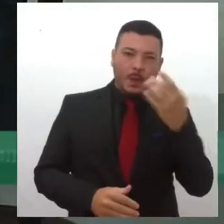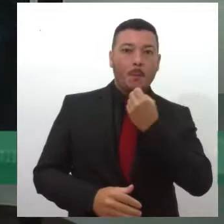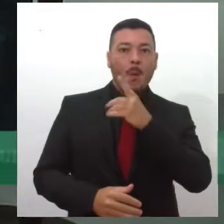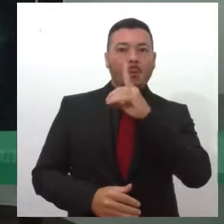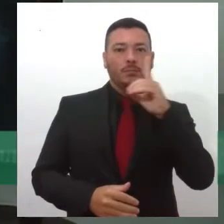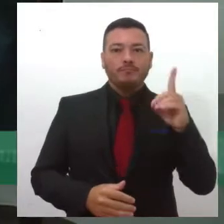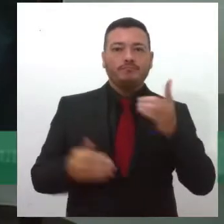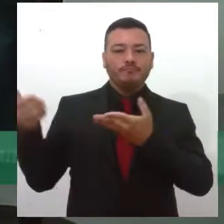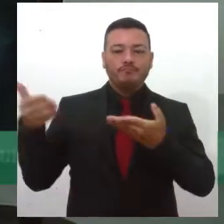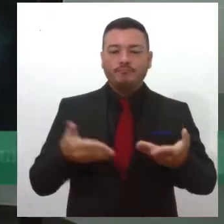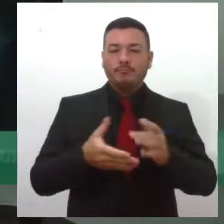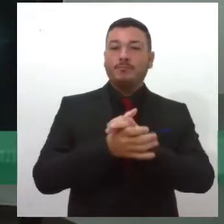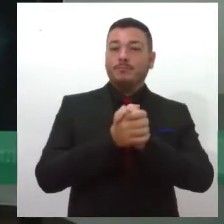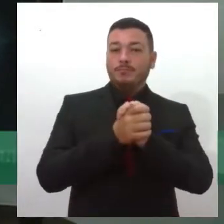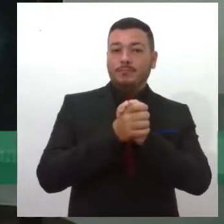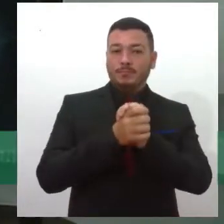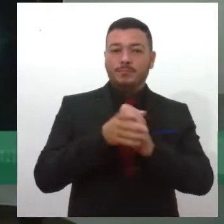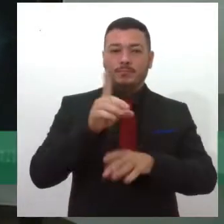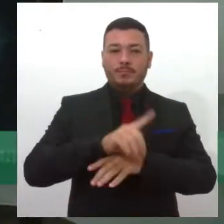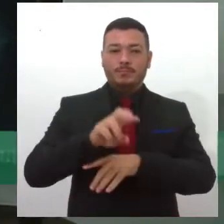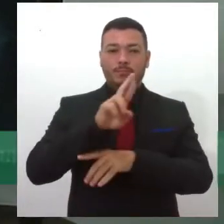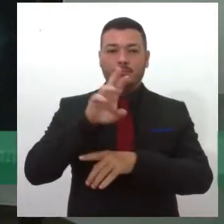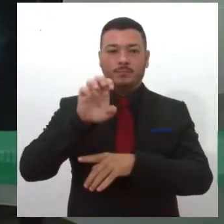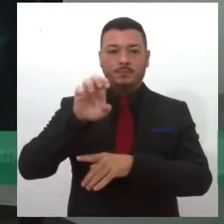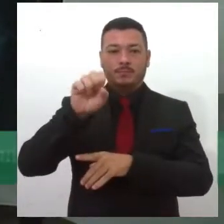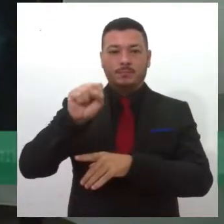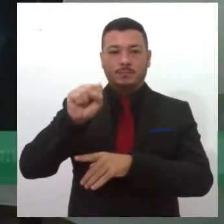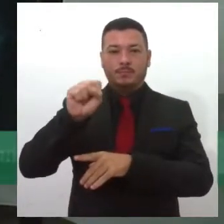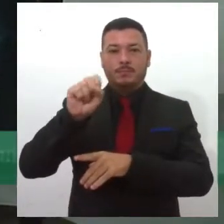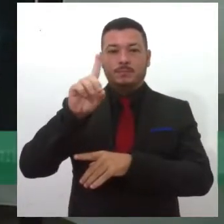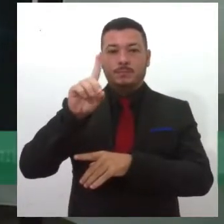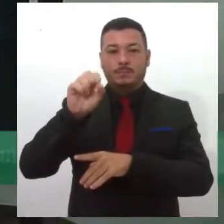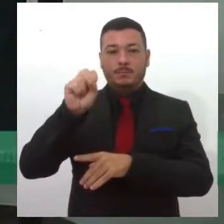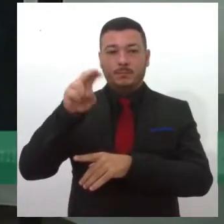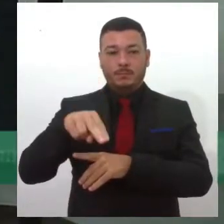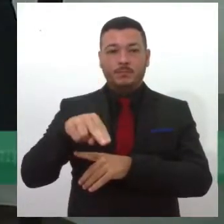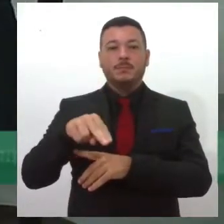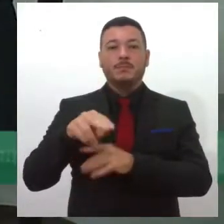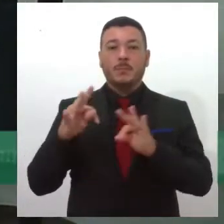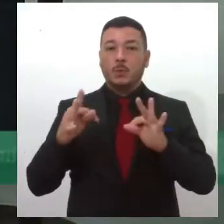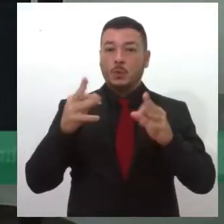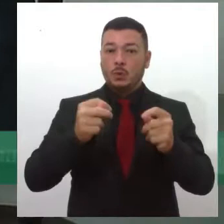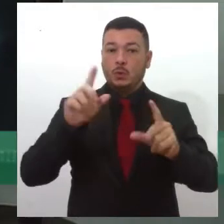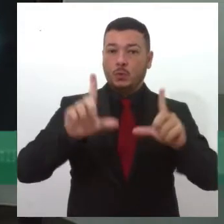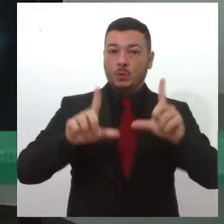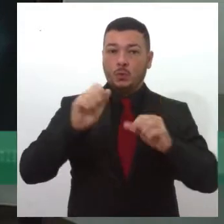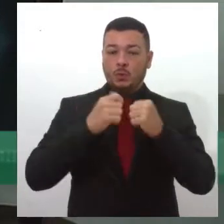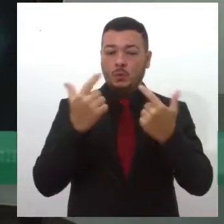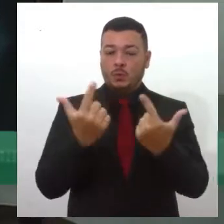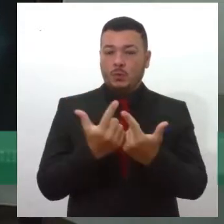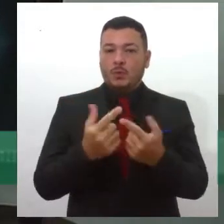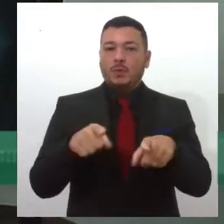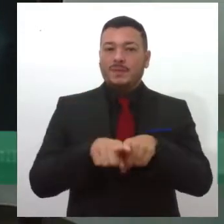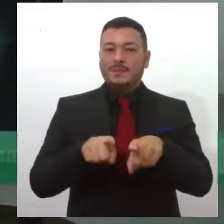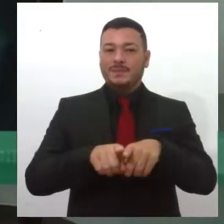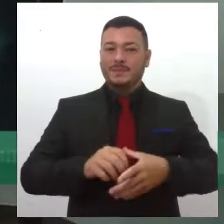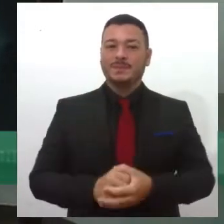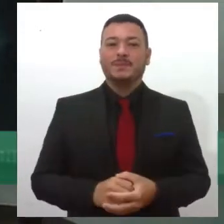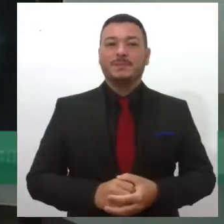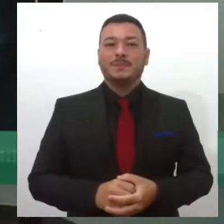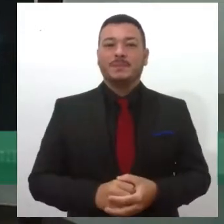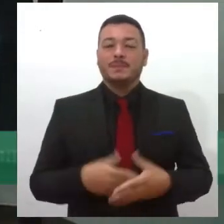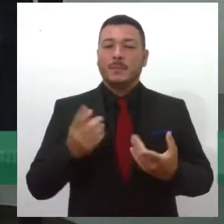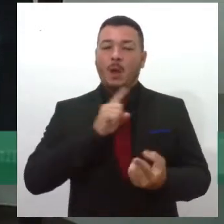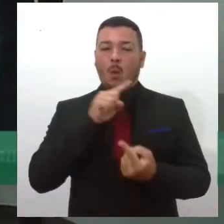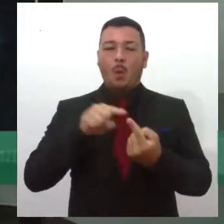espaço e o cumprimento. O doutor Edson, que é uma grande referência, né? E toda a TV é a LES, um grande prazer estar aqui. Bom, o